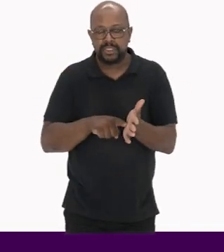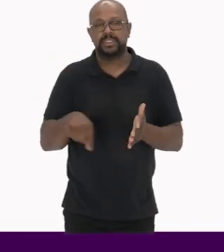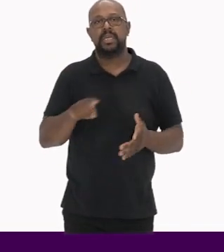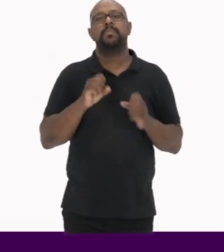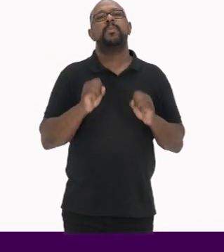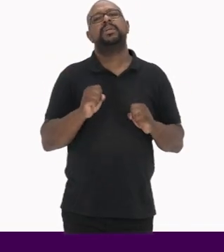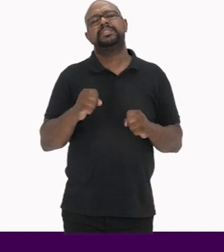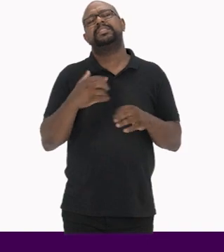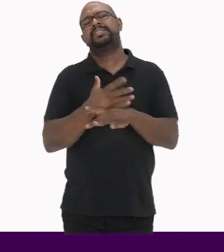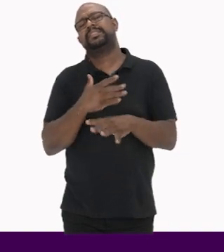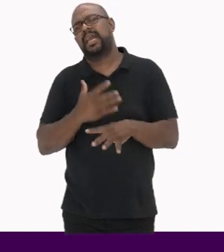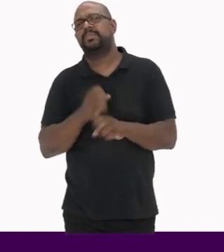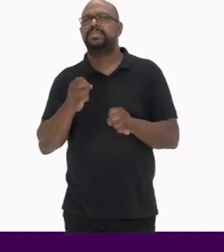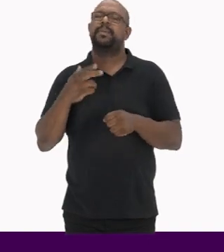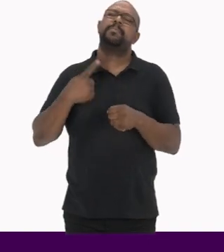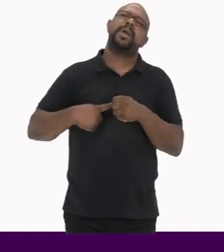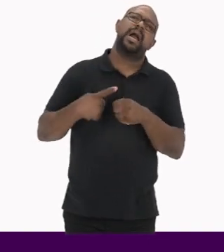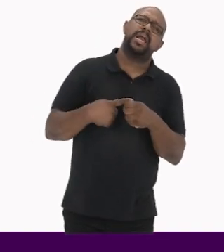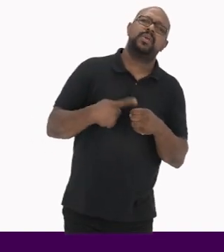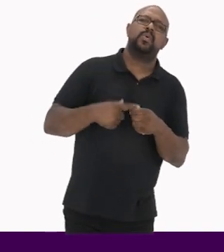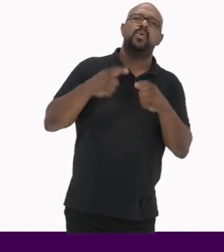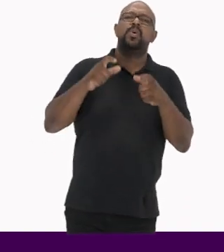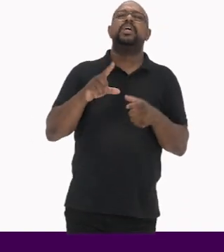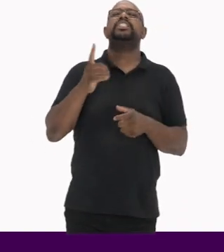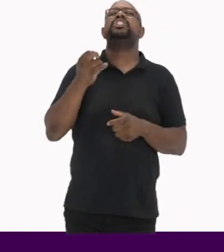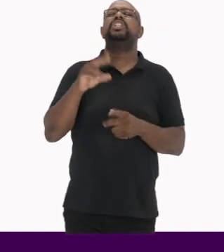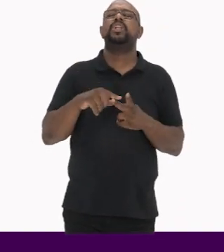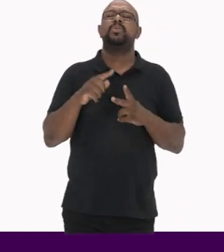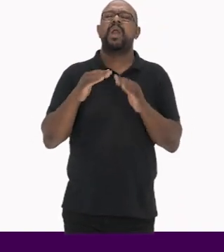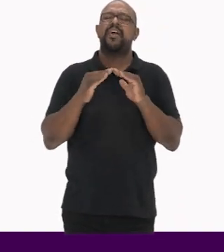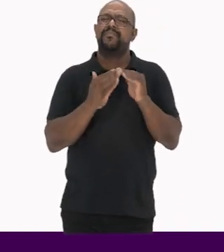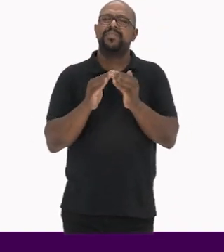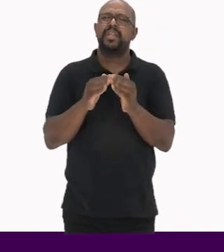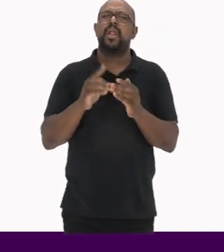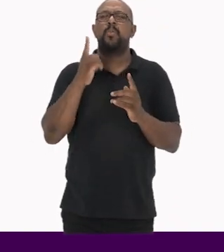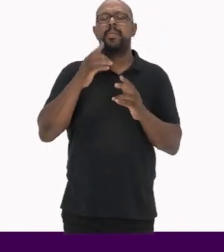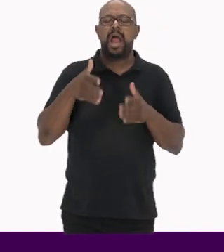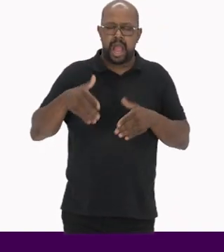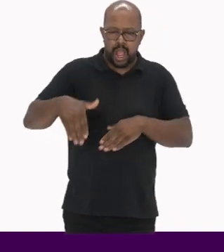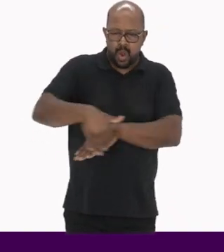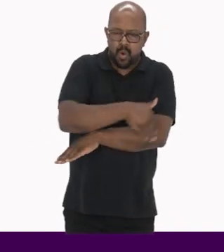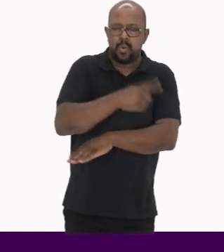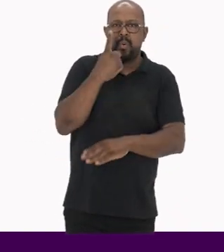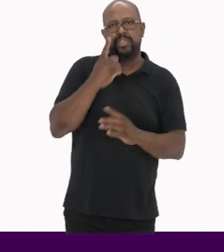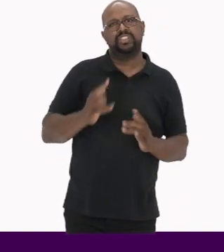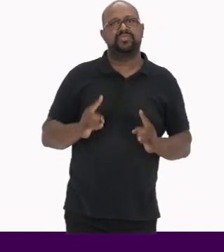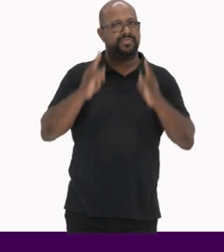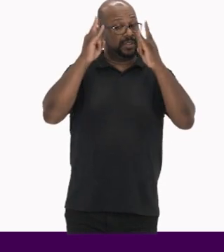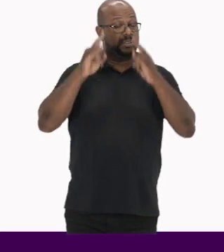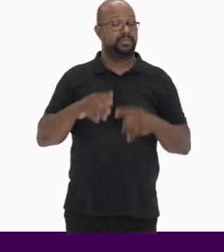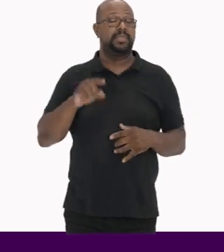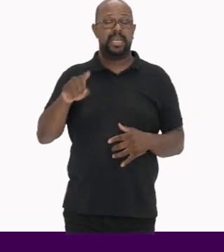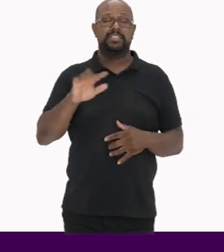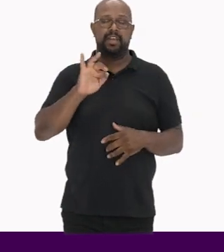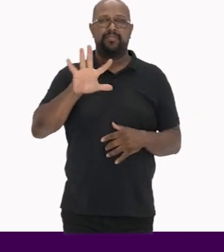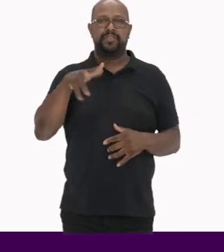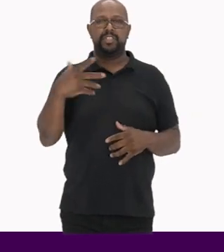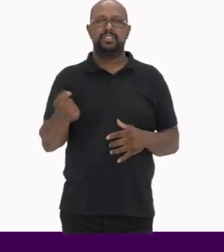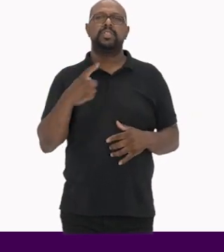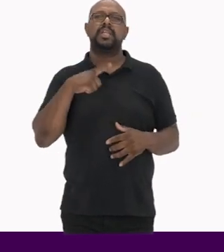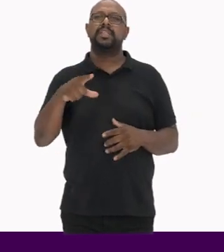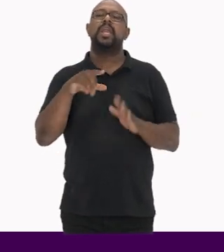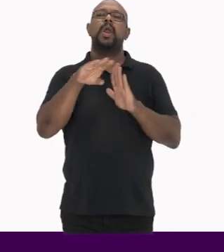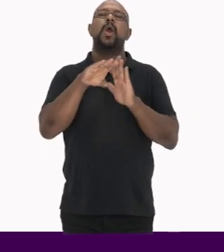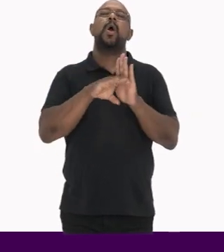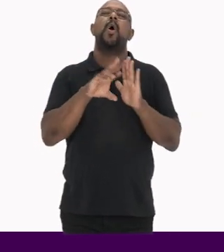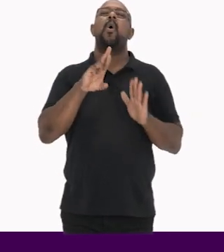pesquisa Pode ser uma cidade, um bairro, um distrito, uma vila, uma rua, um edifício E essa ficha, ela